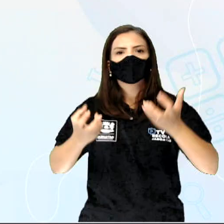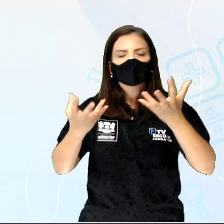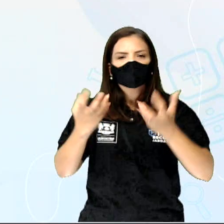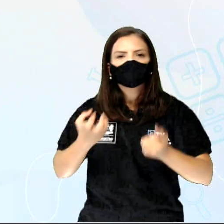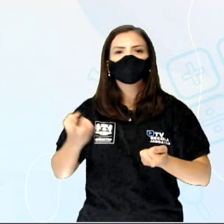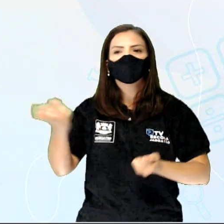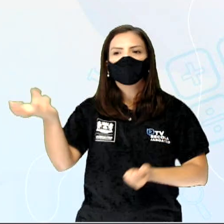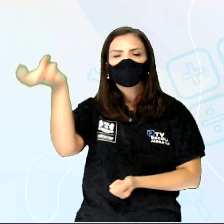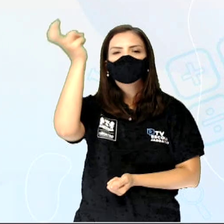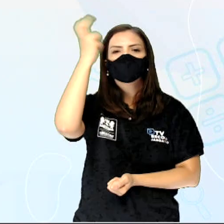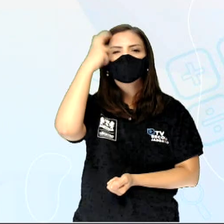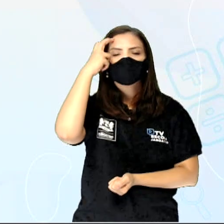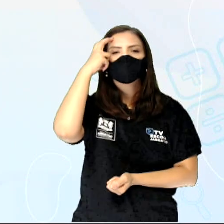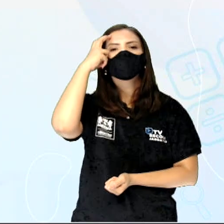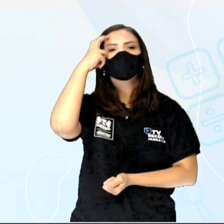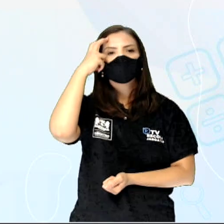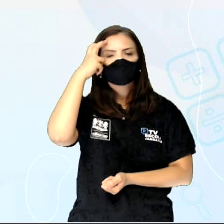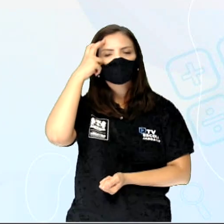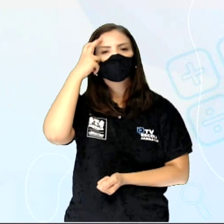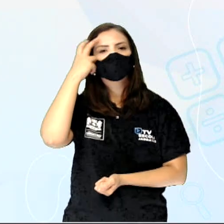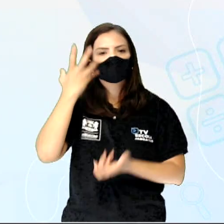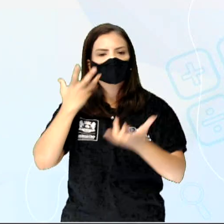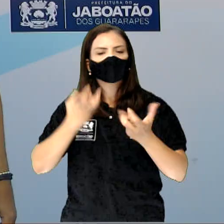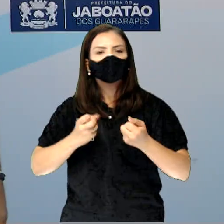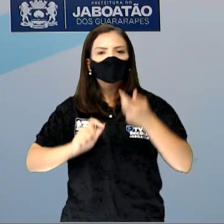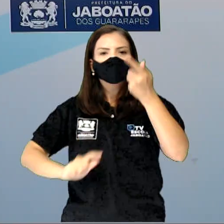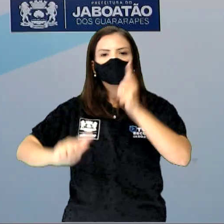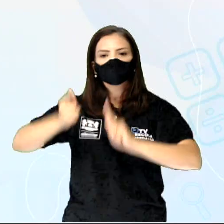e isso foi incorporado à cultura, esse gesto.